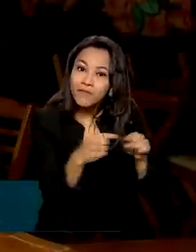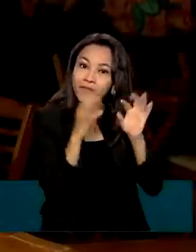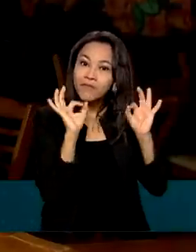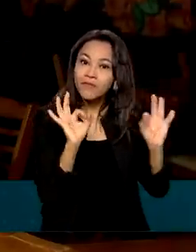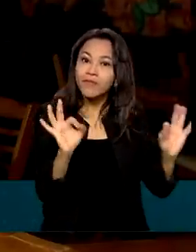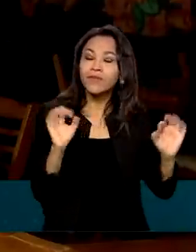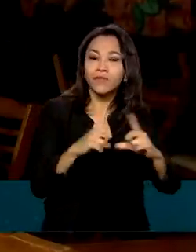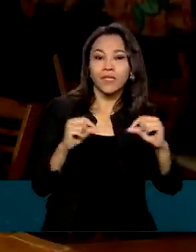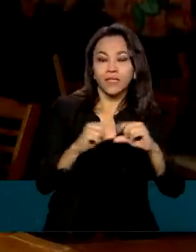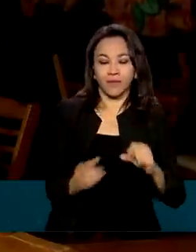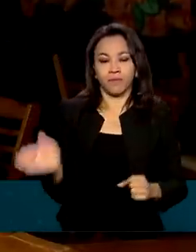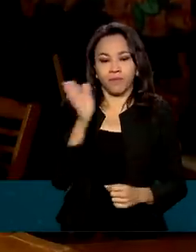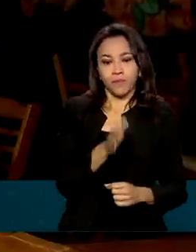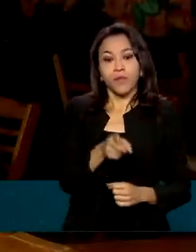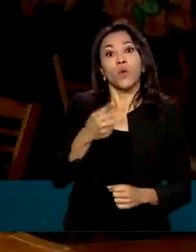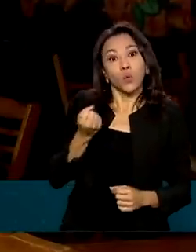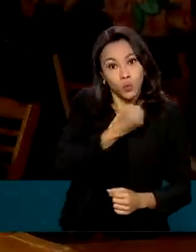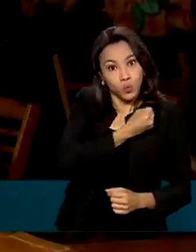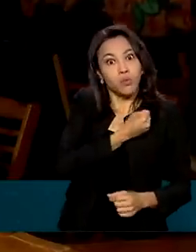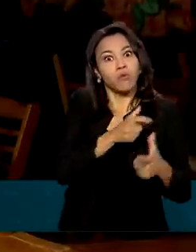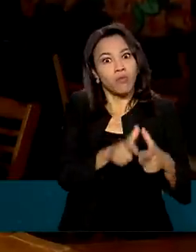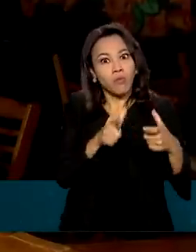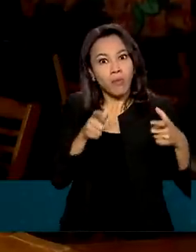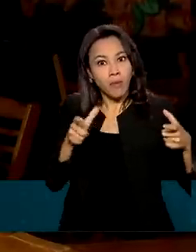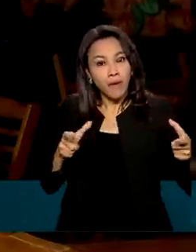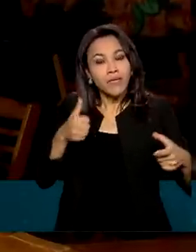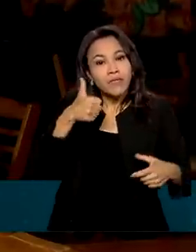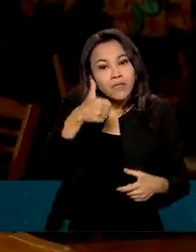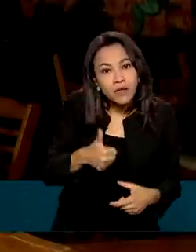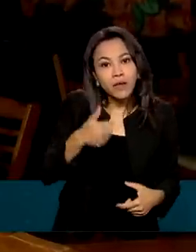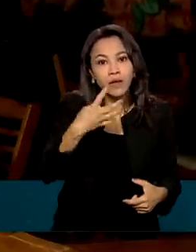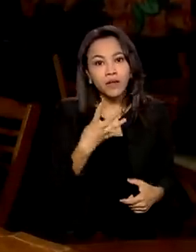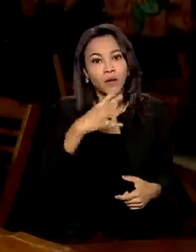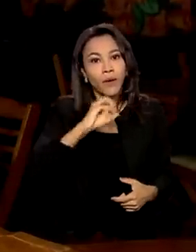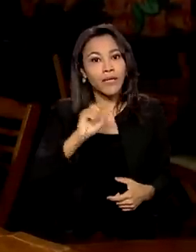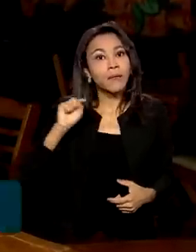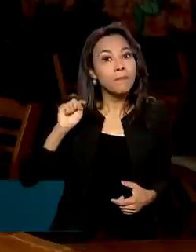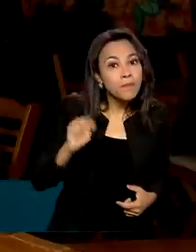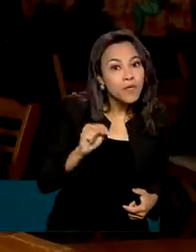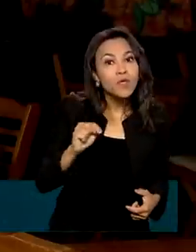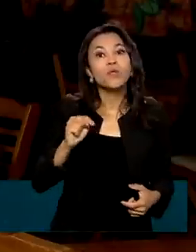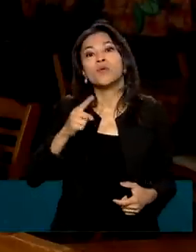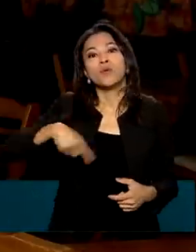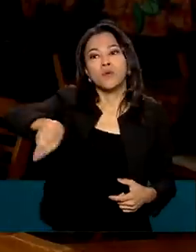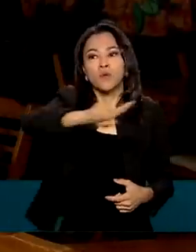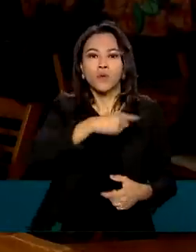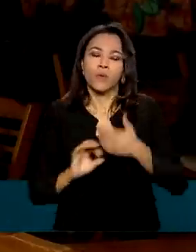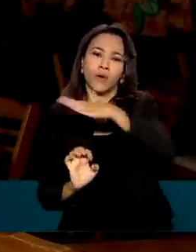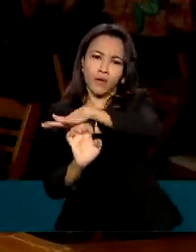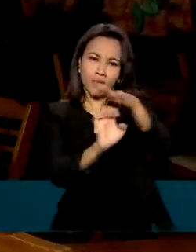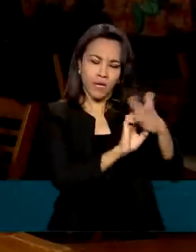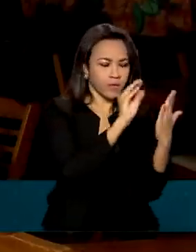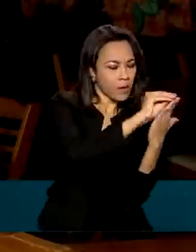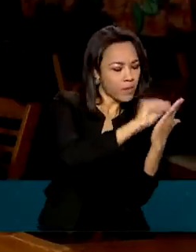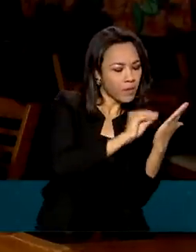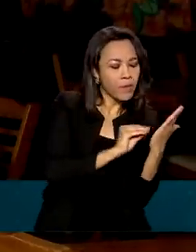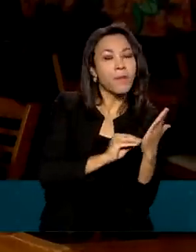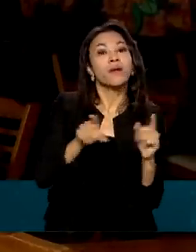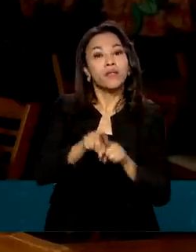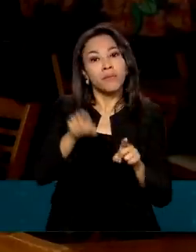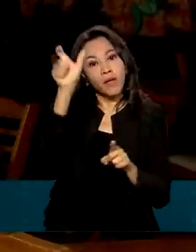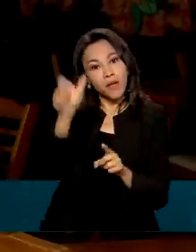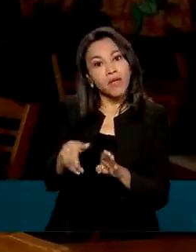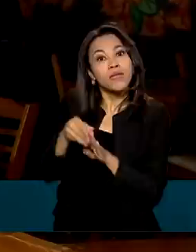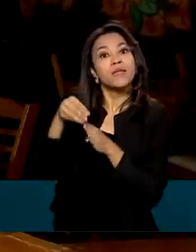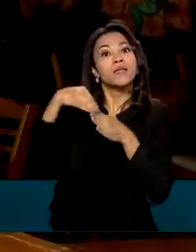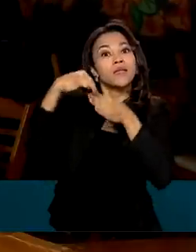programa cresceu e atingiu a marca de 140 mil estabelecimentos e guias de turismo registrados em todo